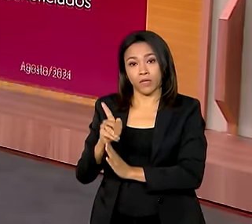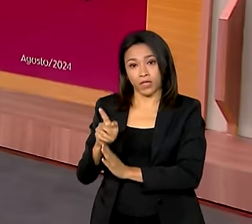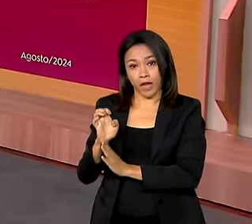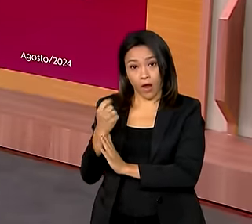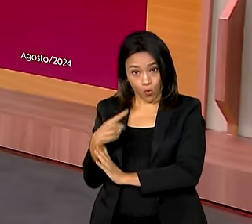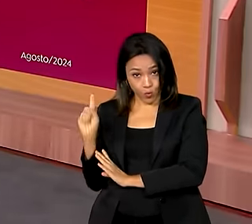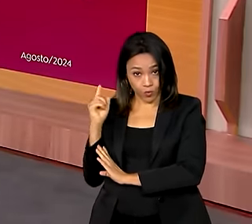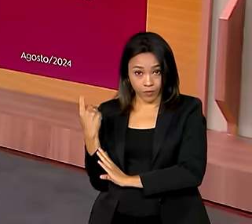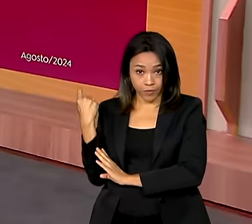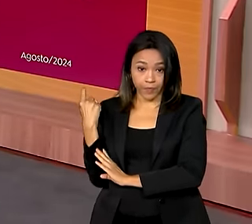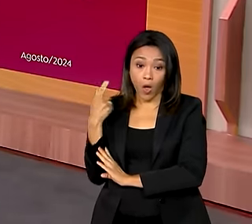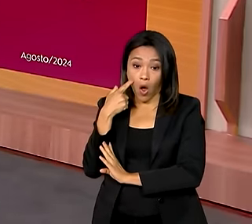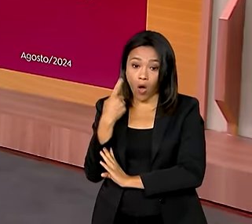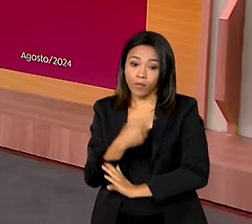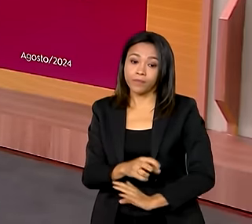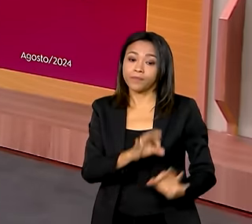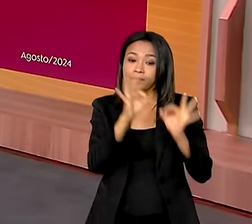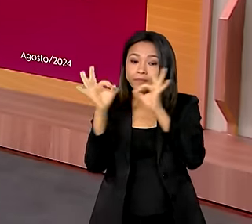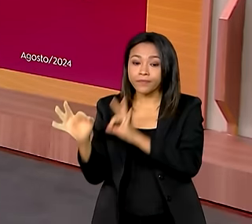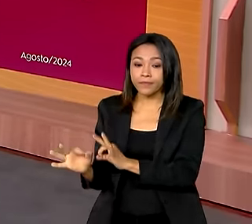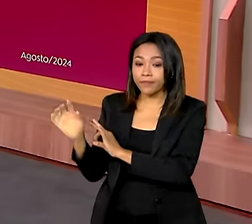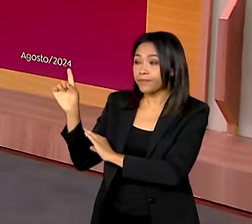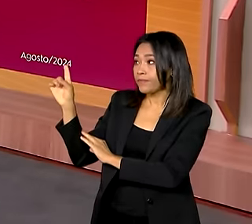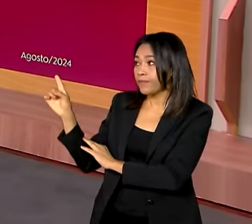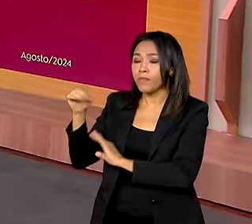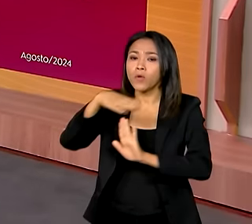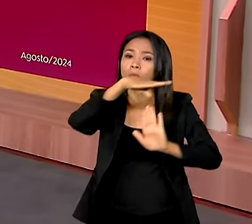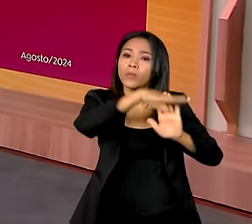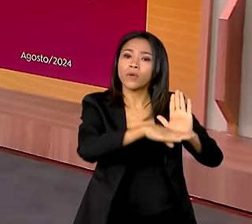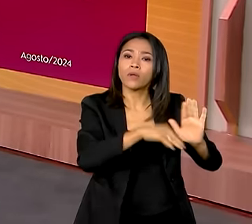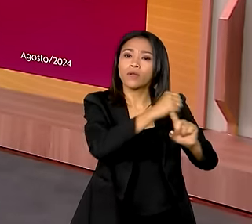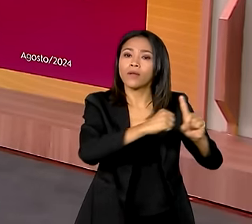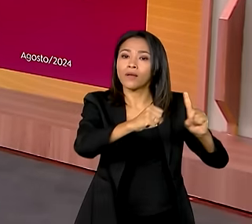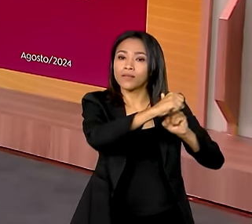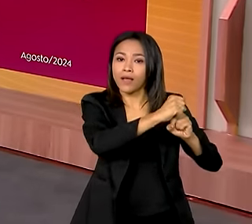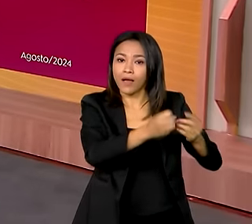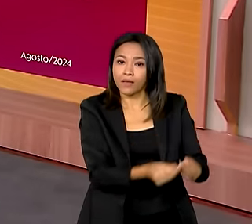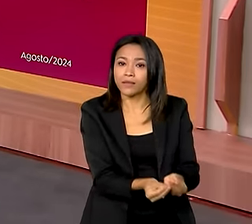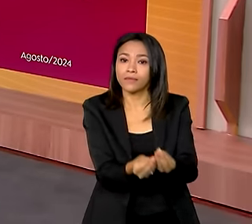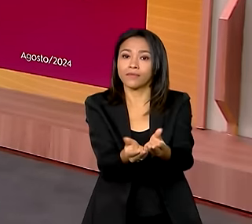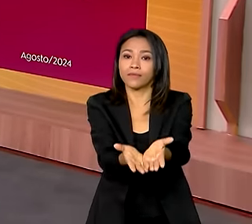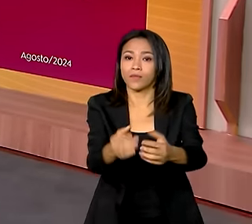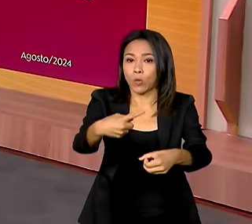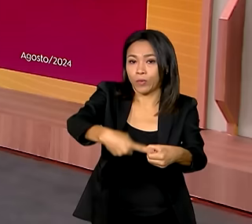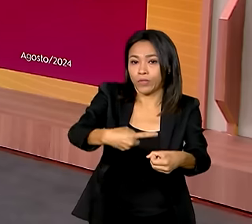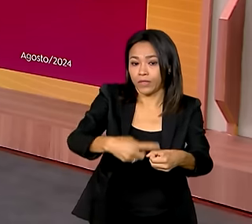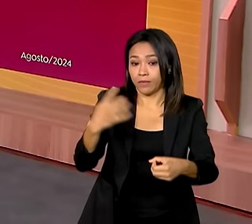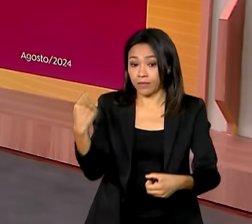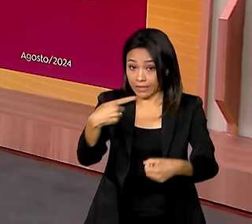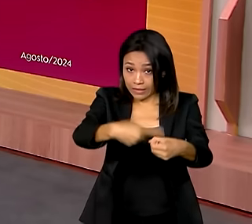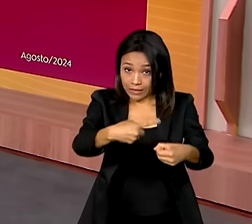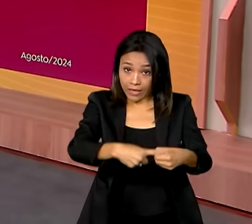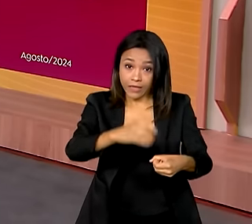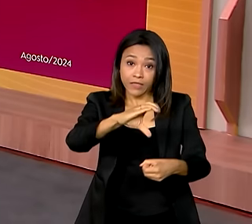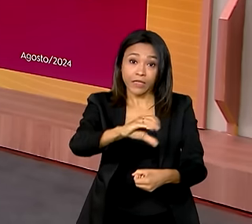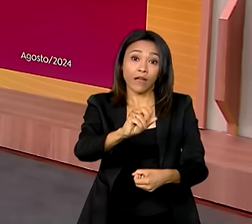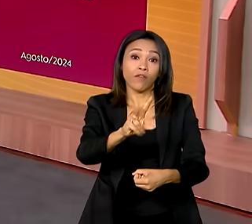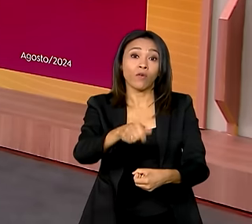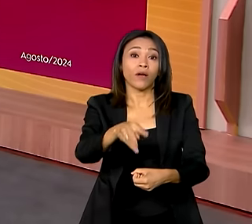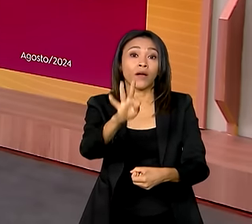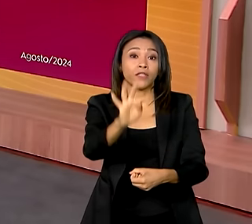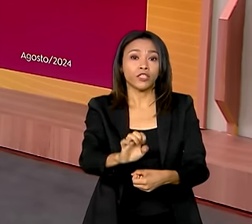censo. Agora a gente passa a ver alguns dos programas sociais que chegam até o município. Em Cavalcante, 1